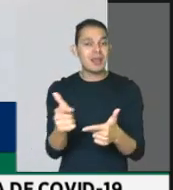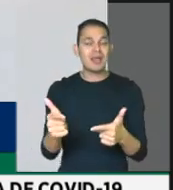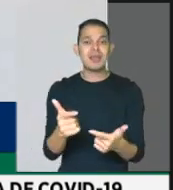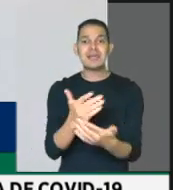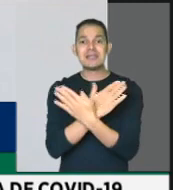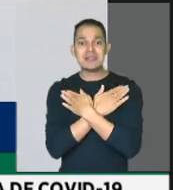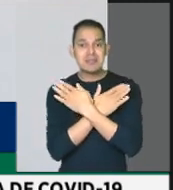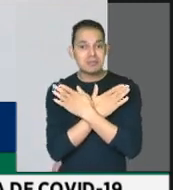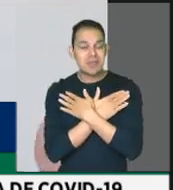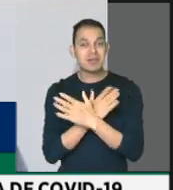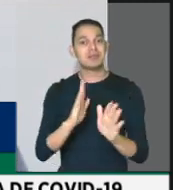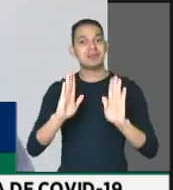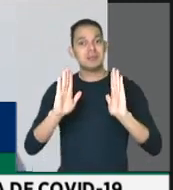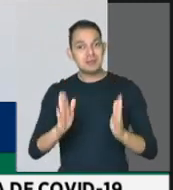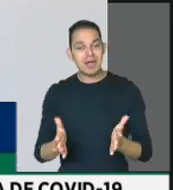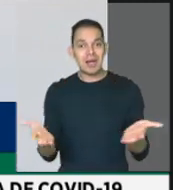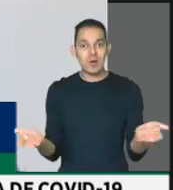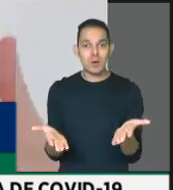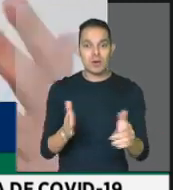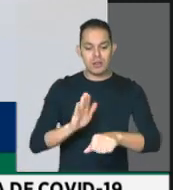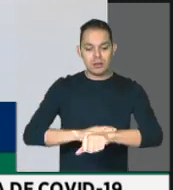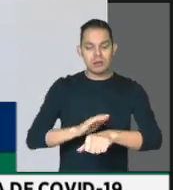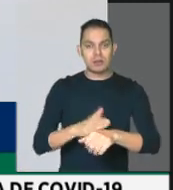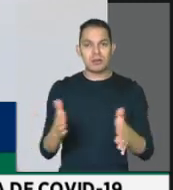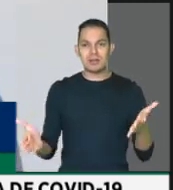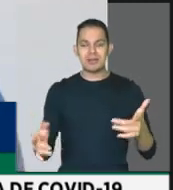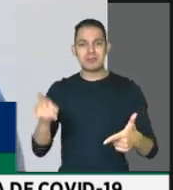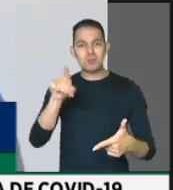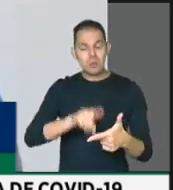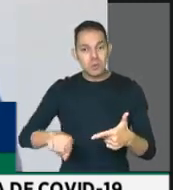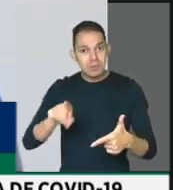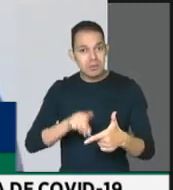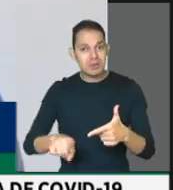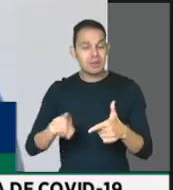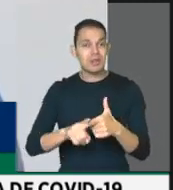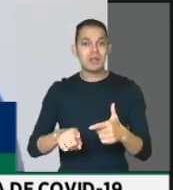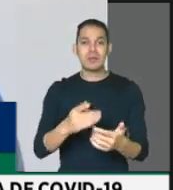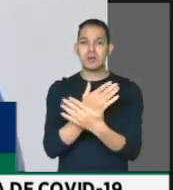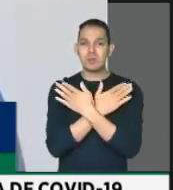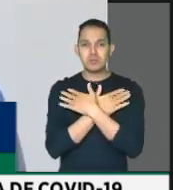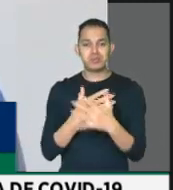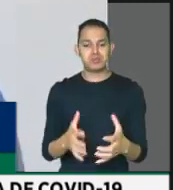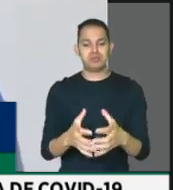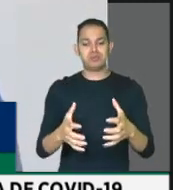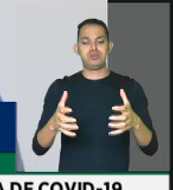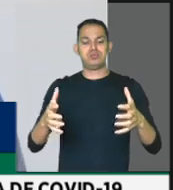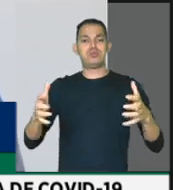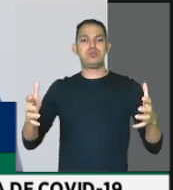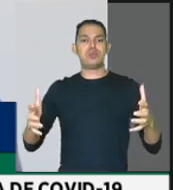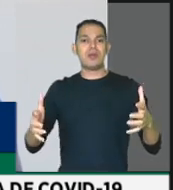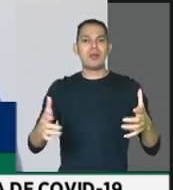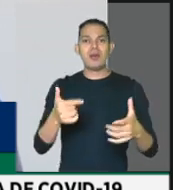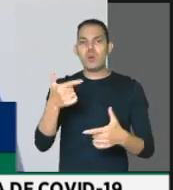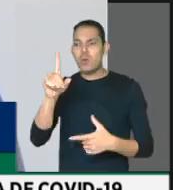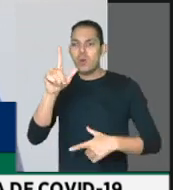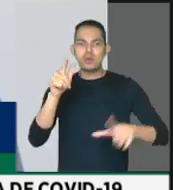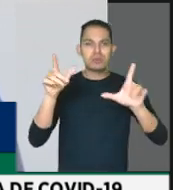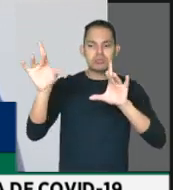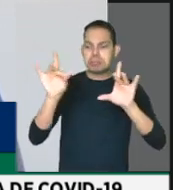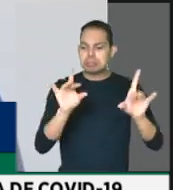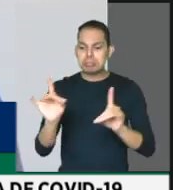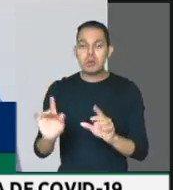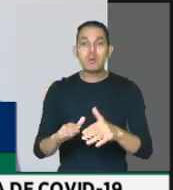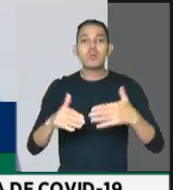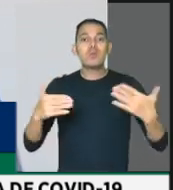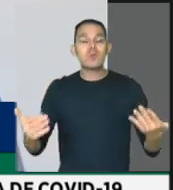emprego. Nós estamos vivendo um momento de crise de emprego muito grande. Então qual é a alternativa que um trabalhador desse tem?